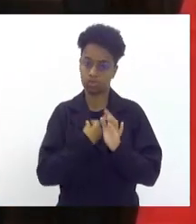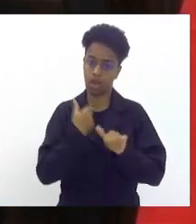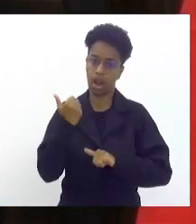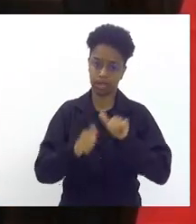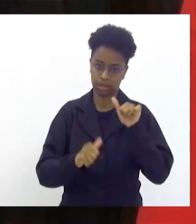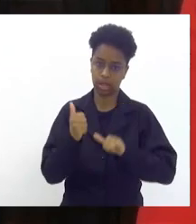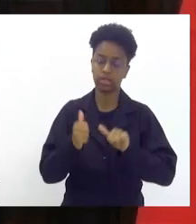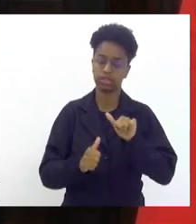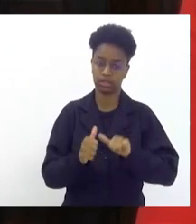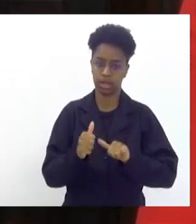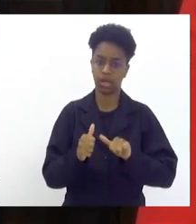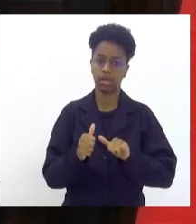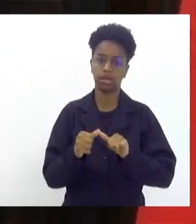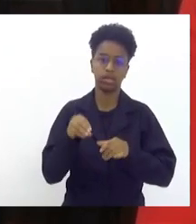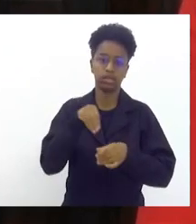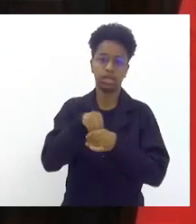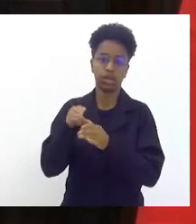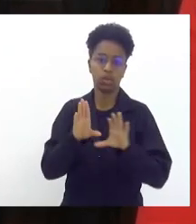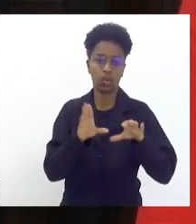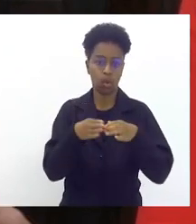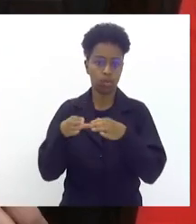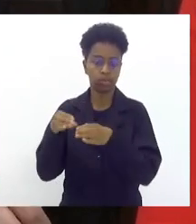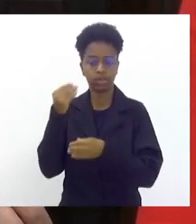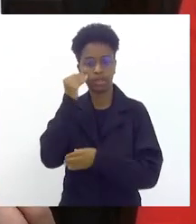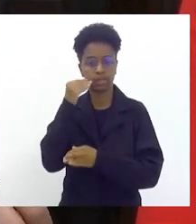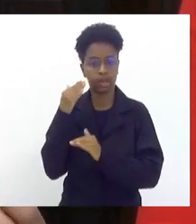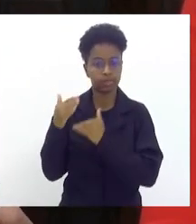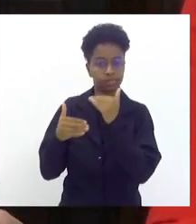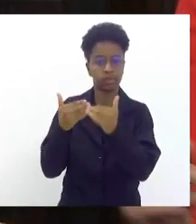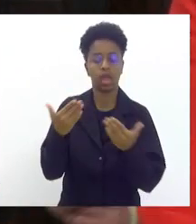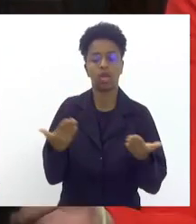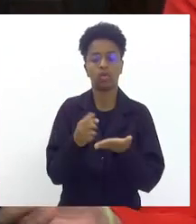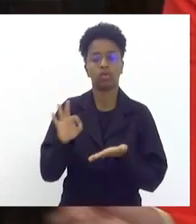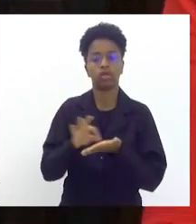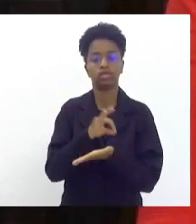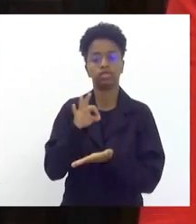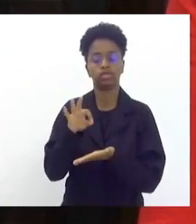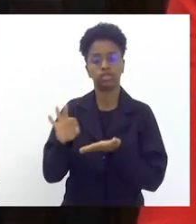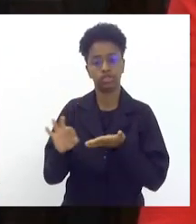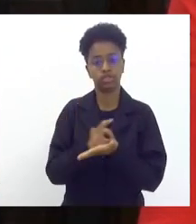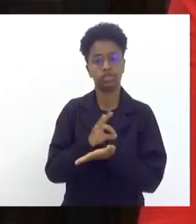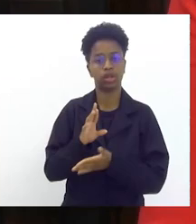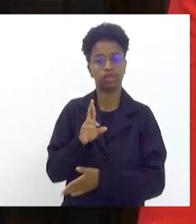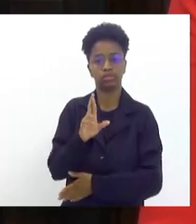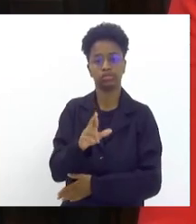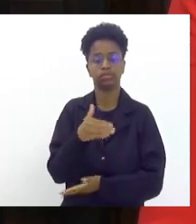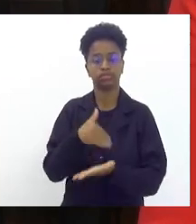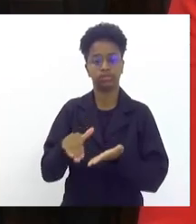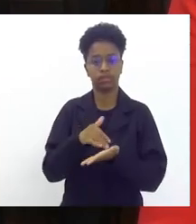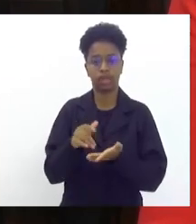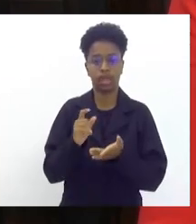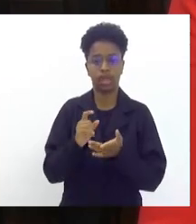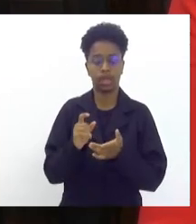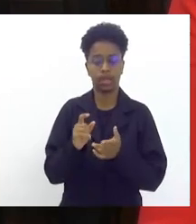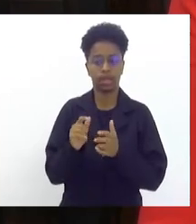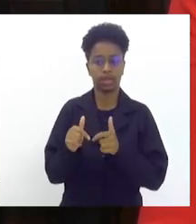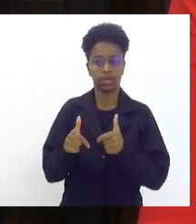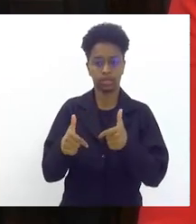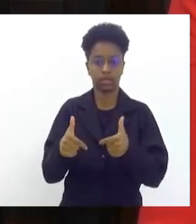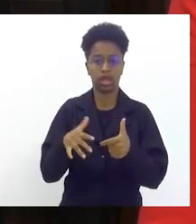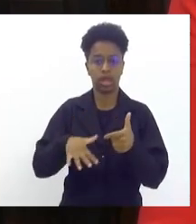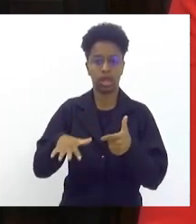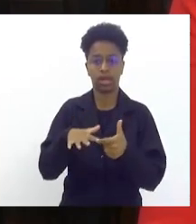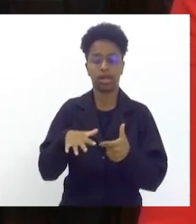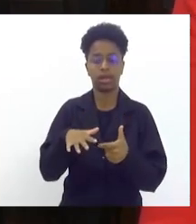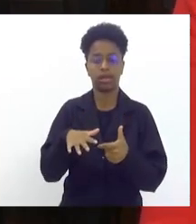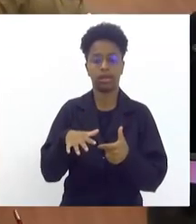dentro das comissões para poder tentar avançar próximo orador escrito representando aqui o secretário executivo da frente parlamentar nosso companheiro